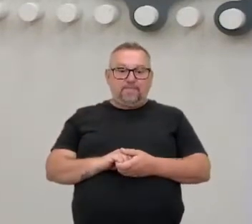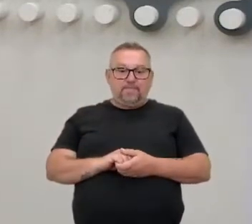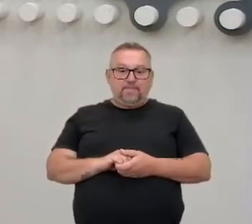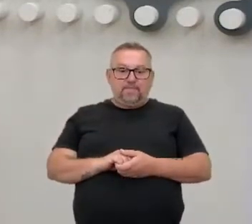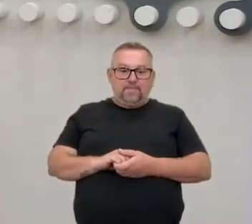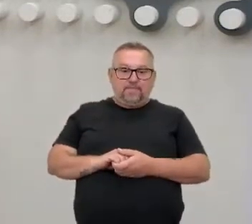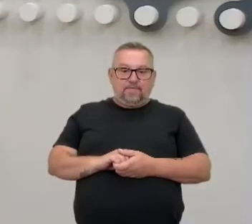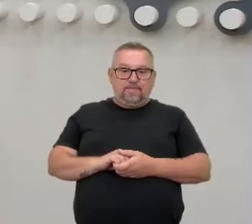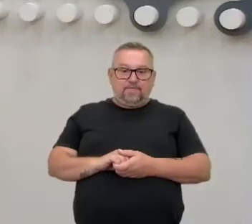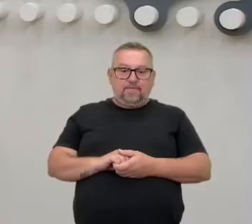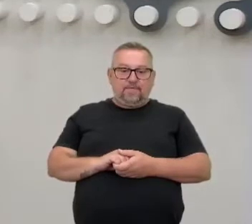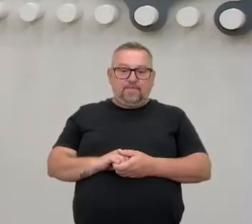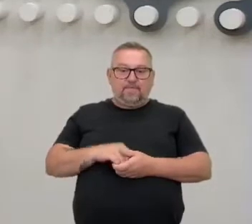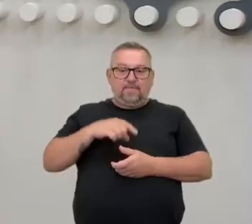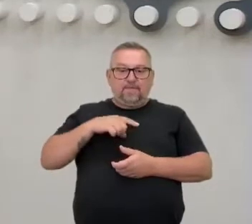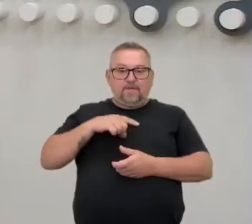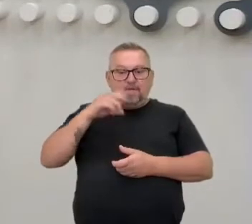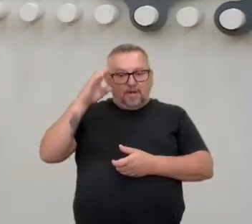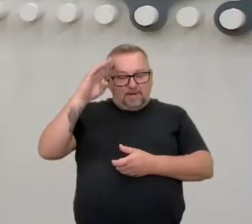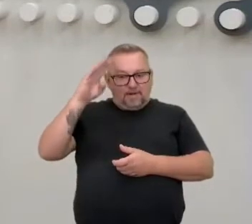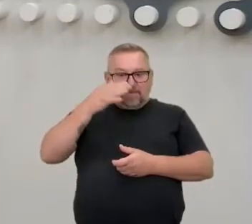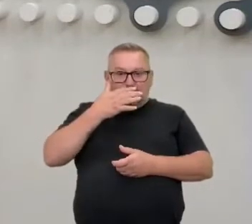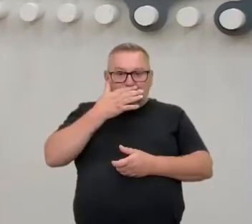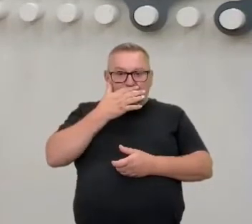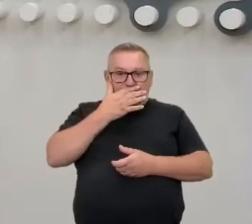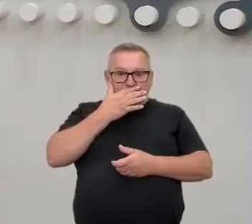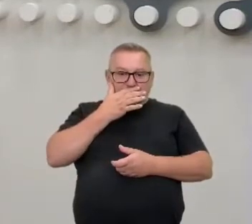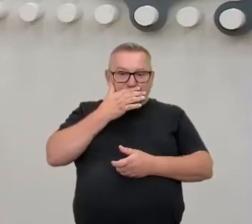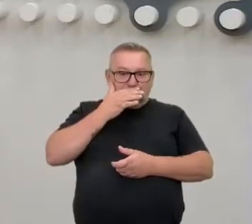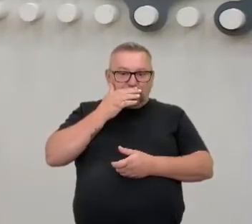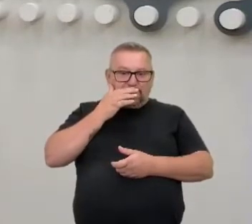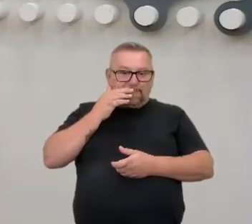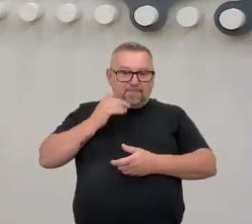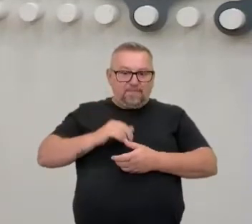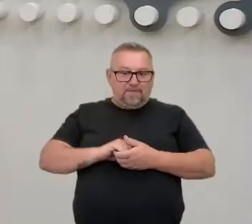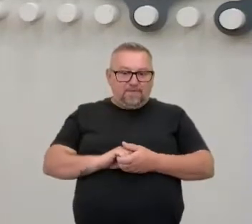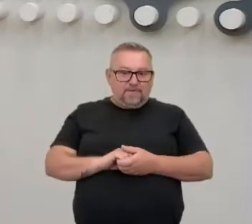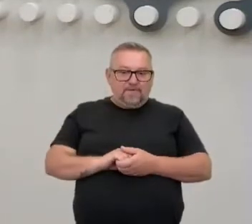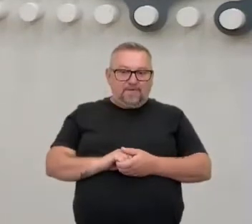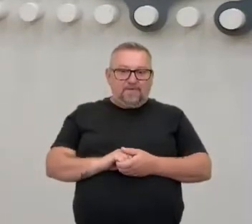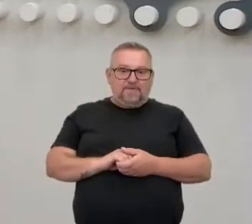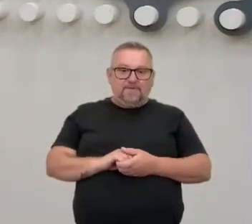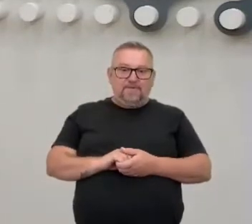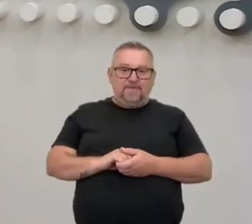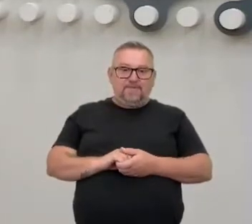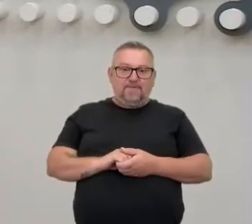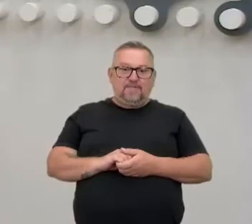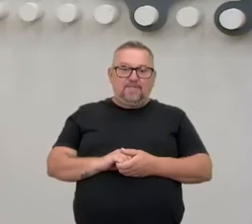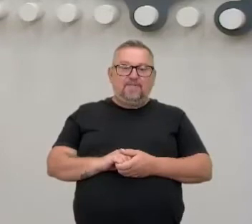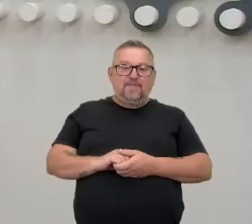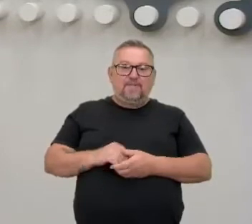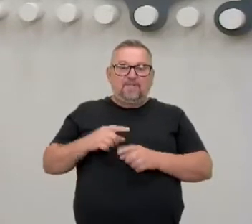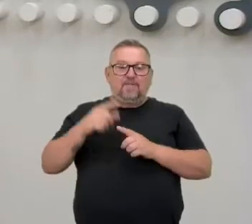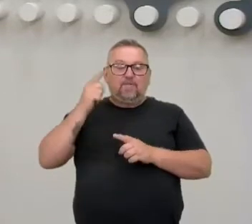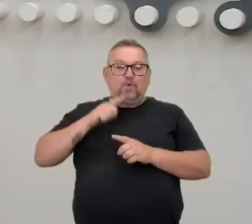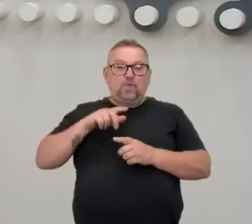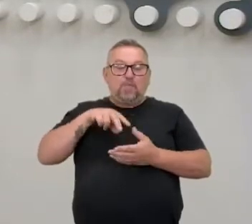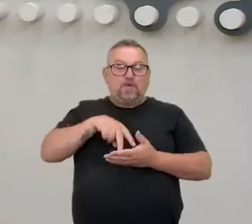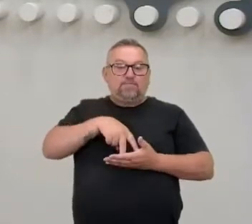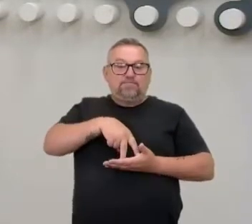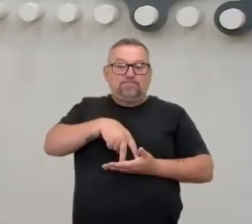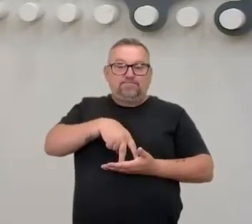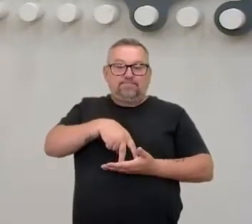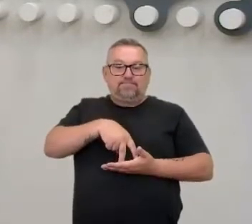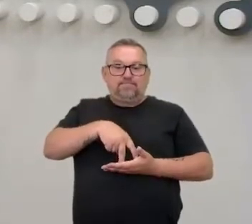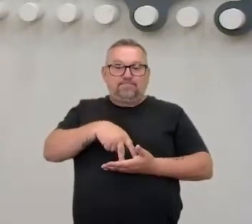a principal diferença, né? A gente chuta com o tronco mais ereto, assim. Nos outros